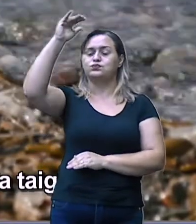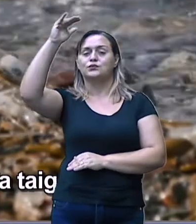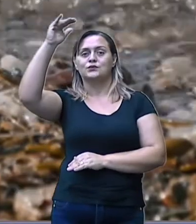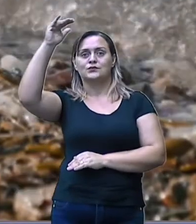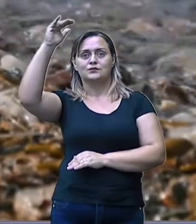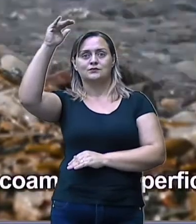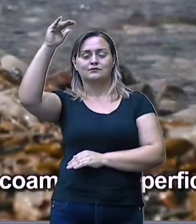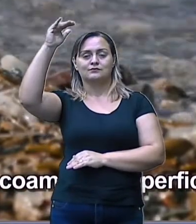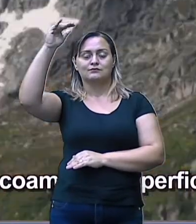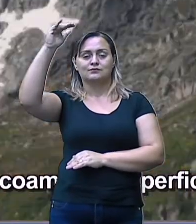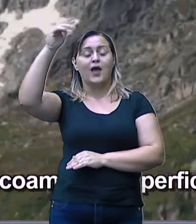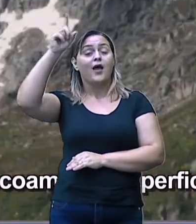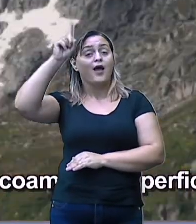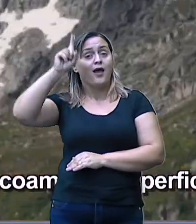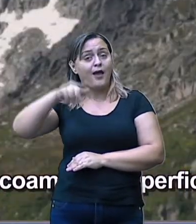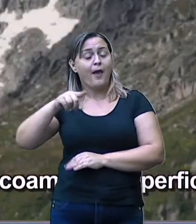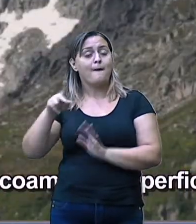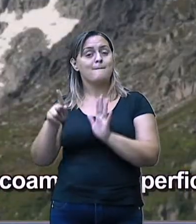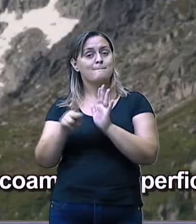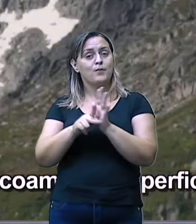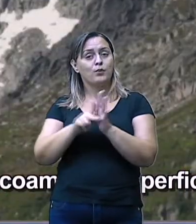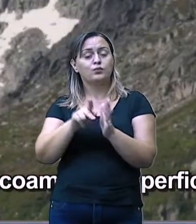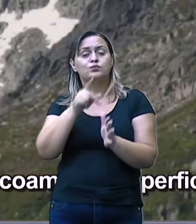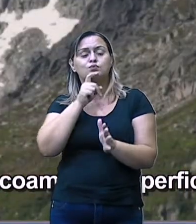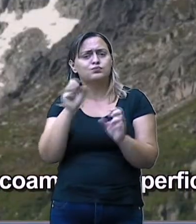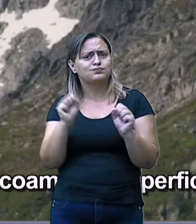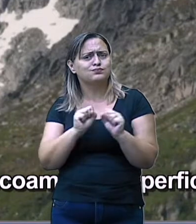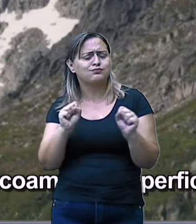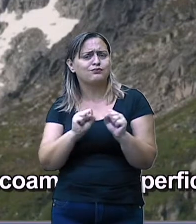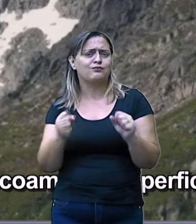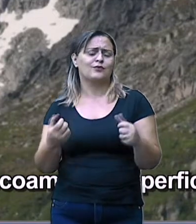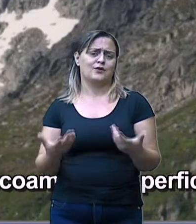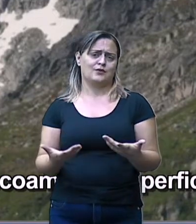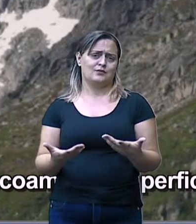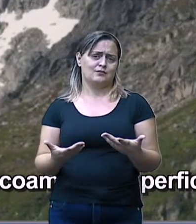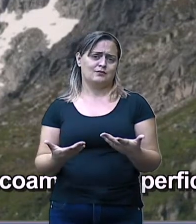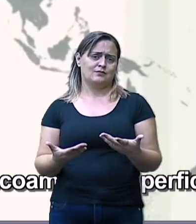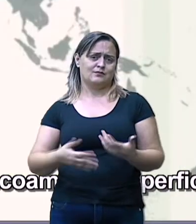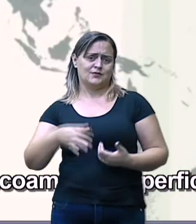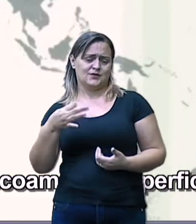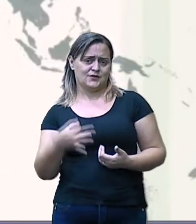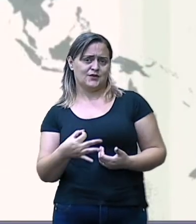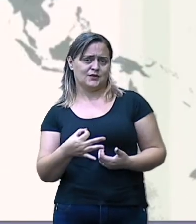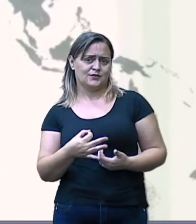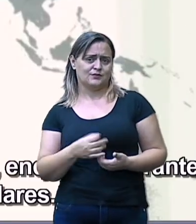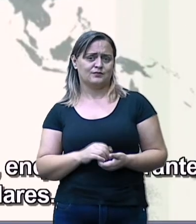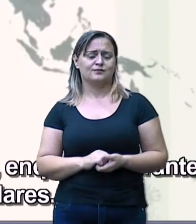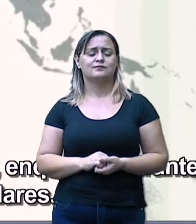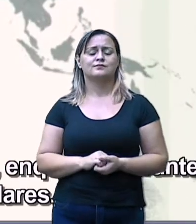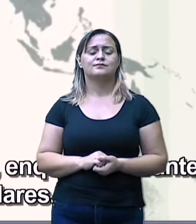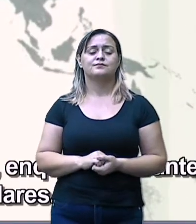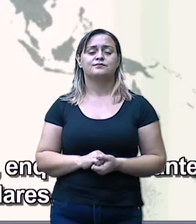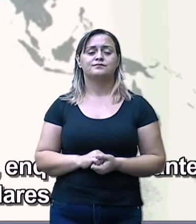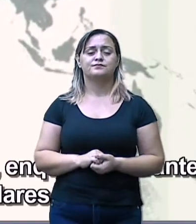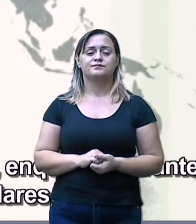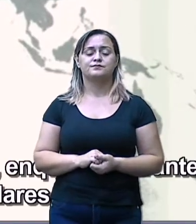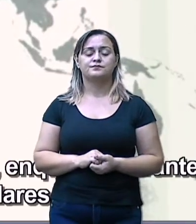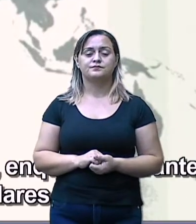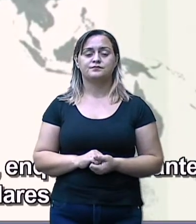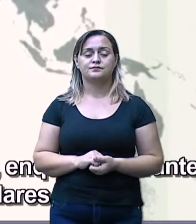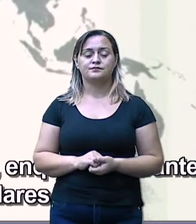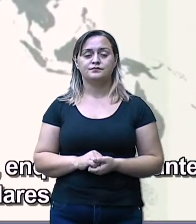resistir a um período, um tempo muito grande, de frio.